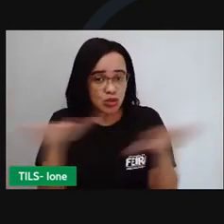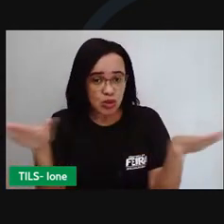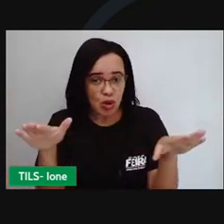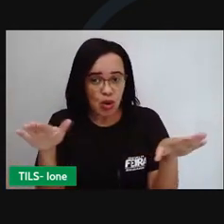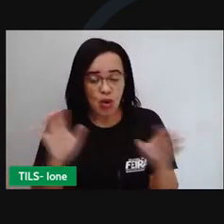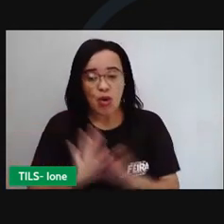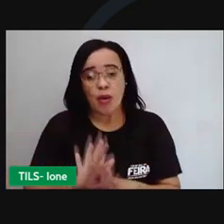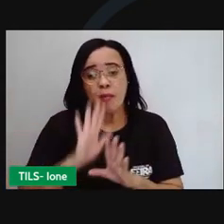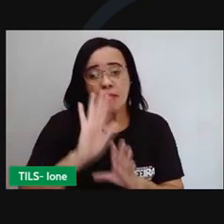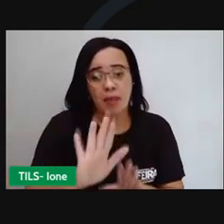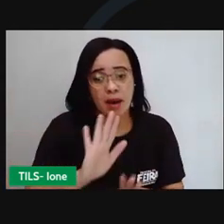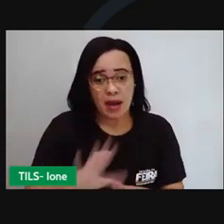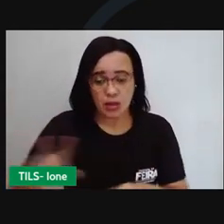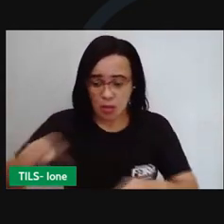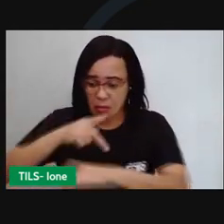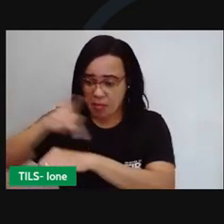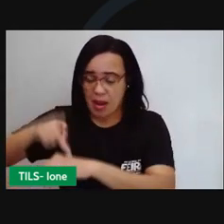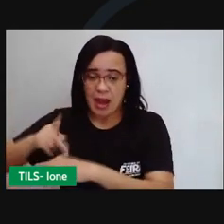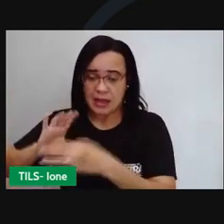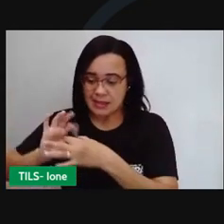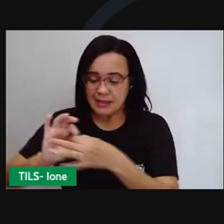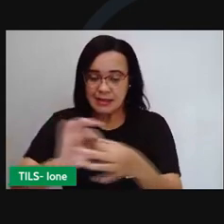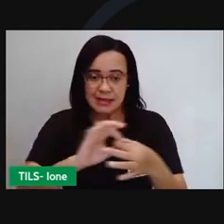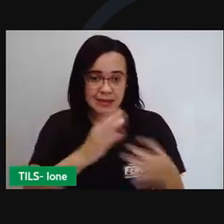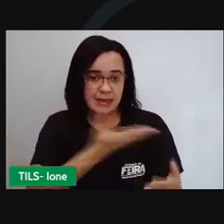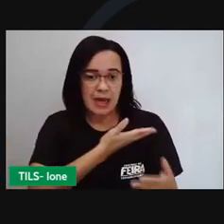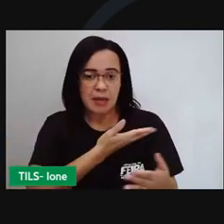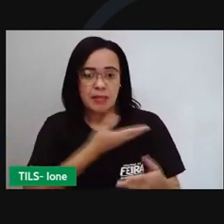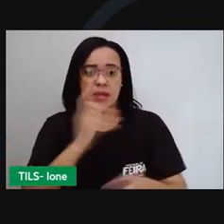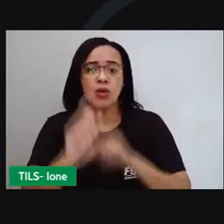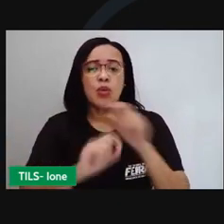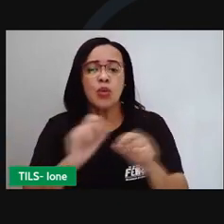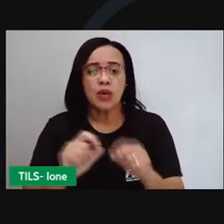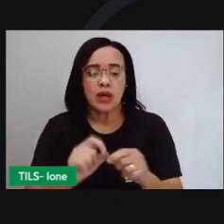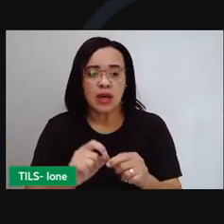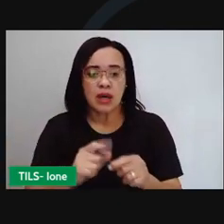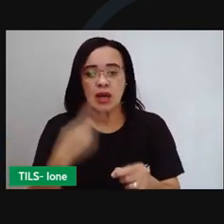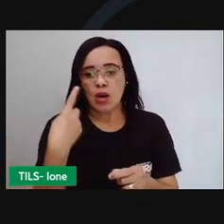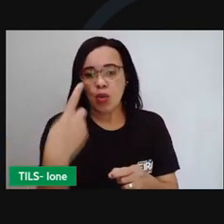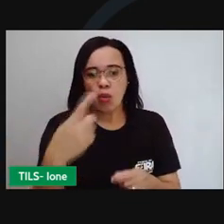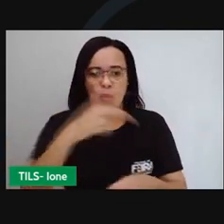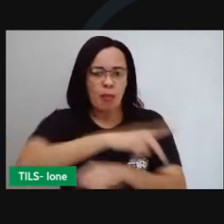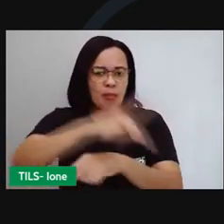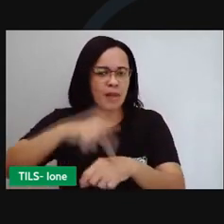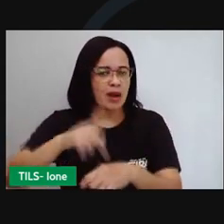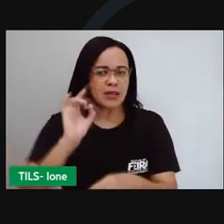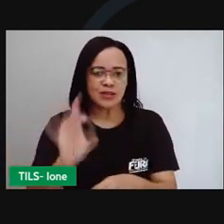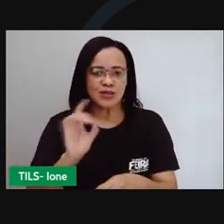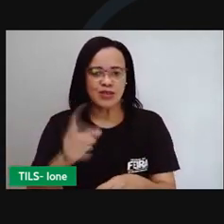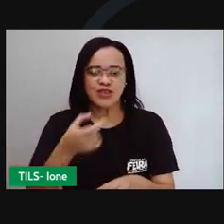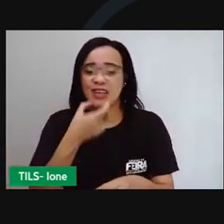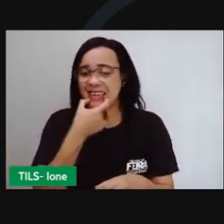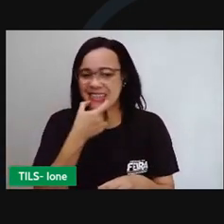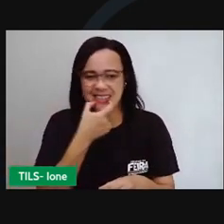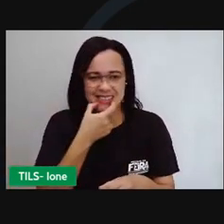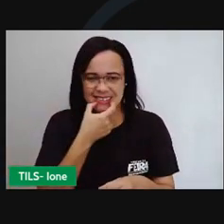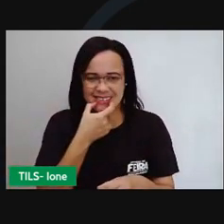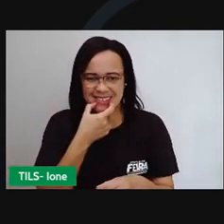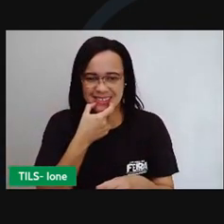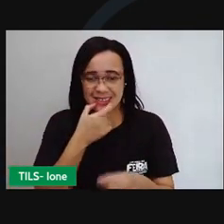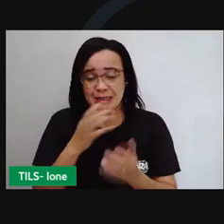Inglaterra. Mas a carta régea abria os portos para todas as nações que, em breve,